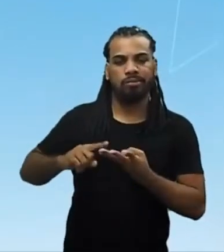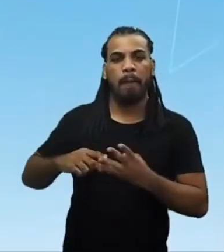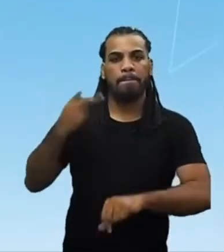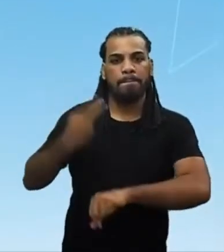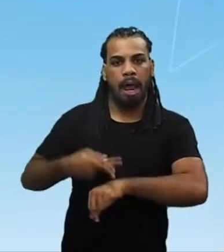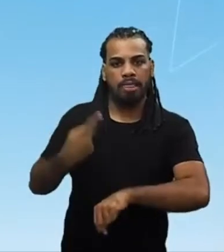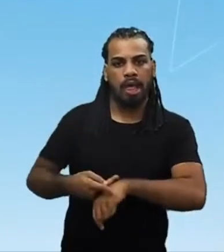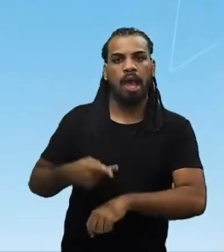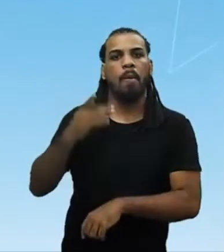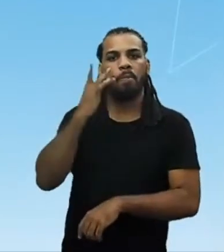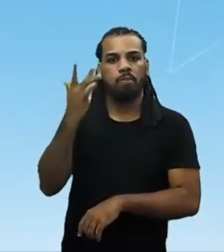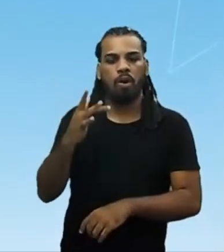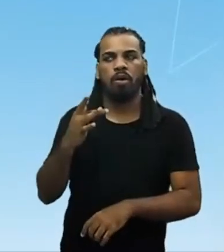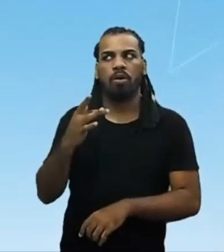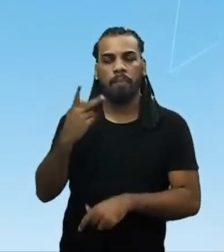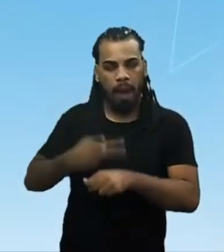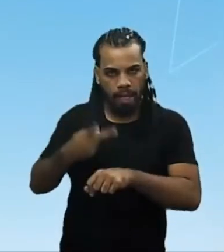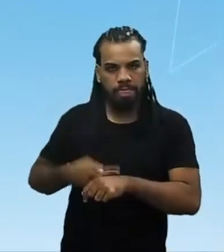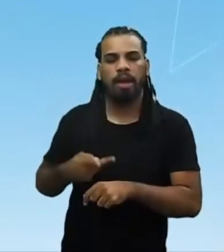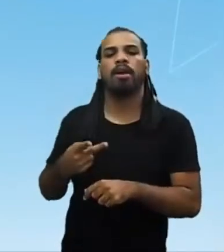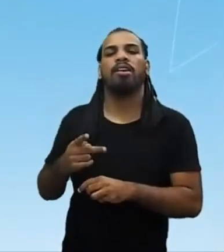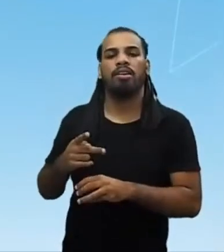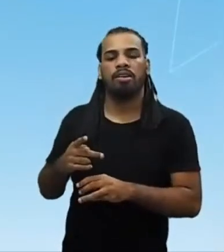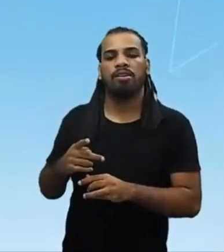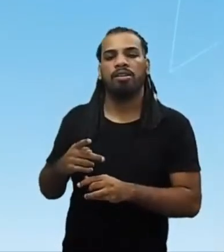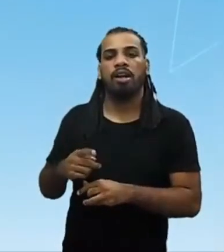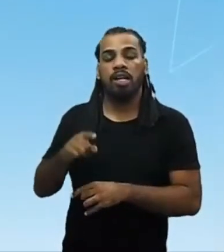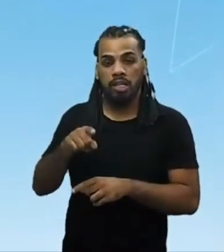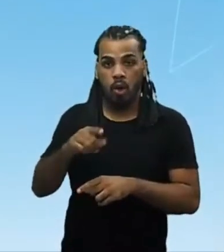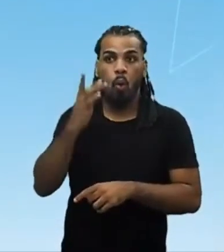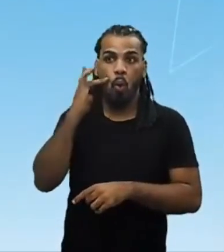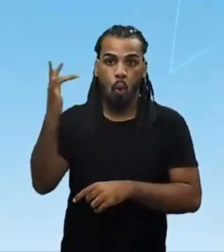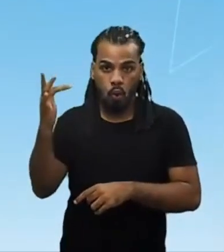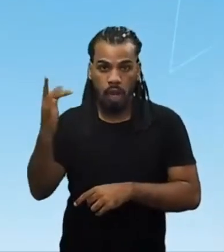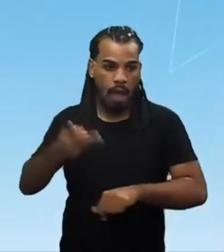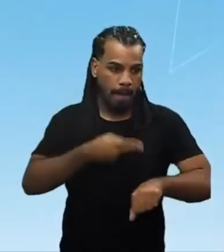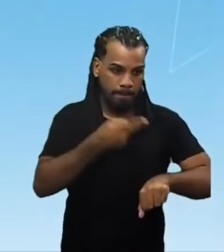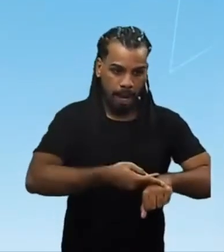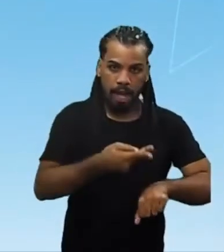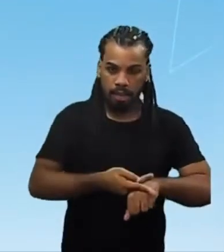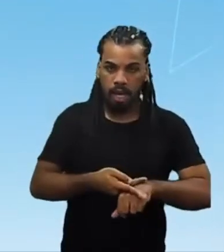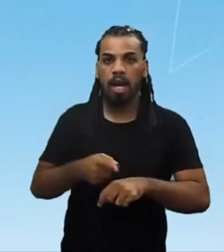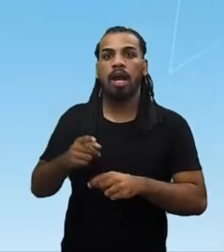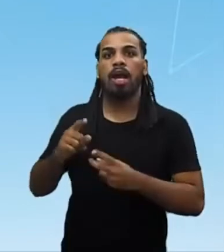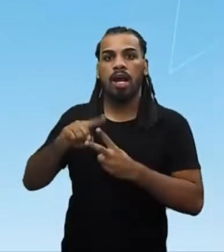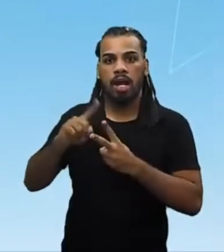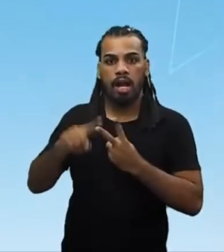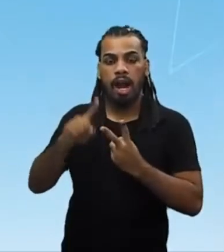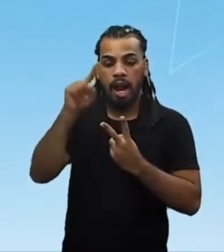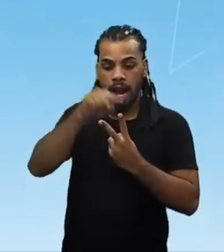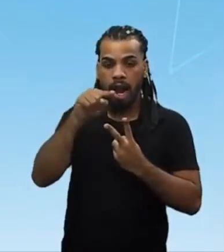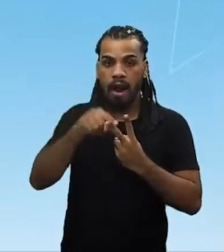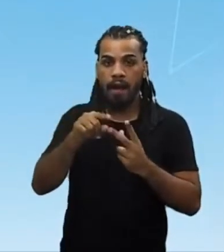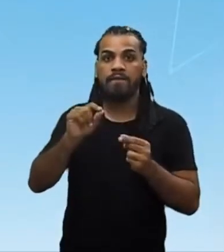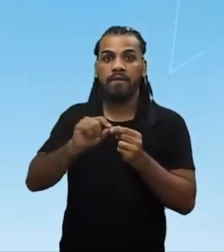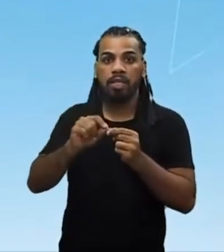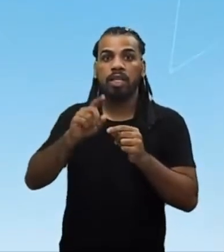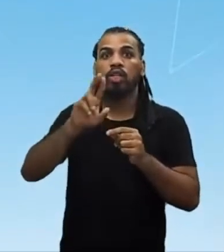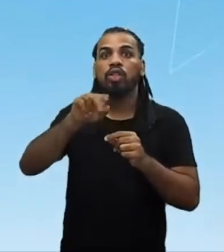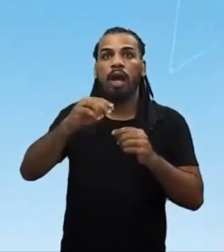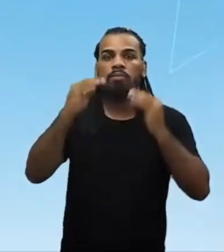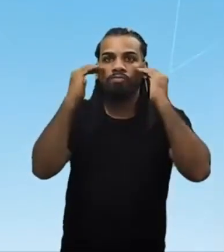exímios ouríveis, até porque tanto o ouro quanto a prata era uma questão também ligada à